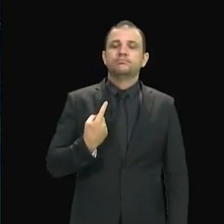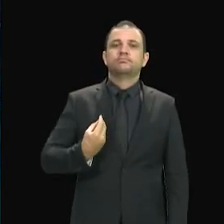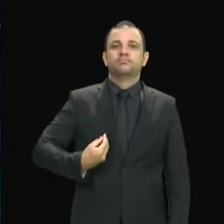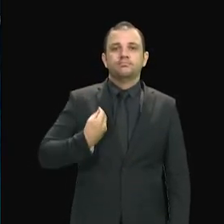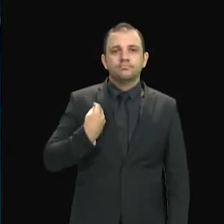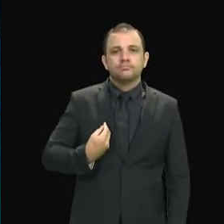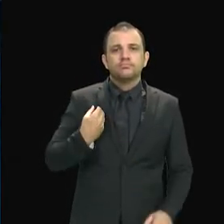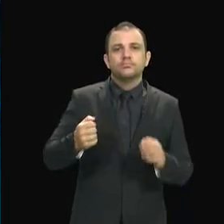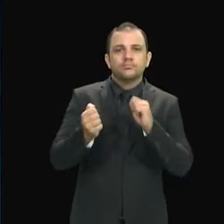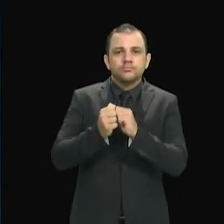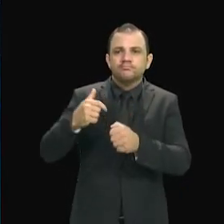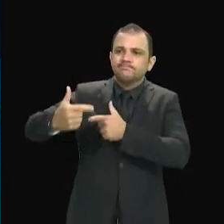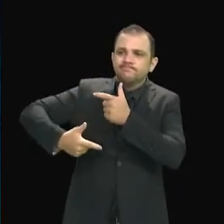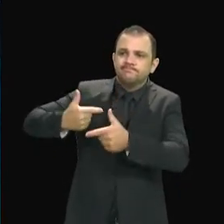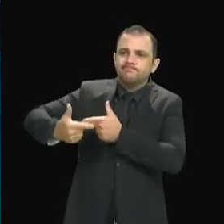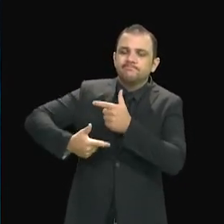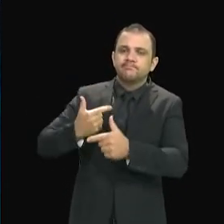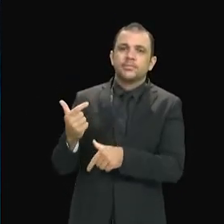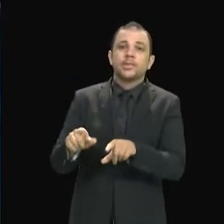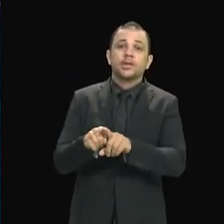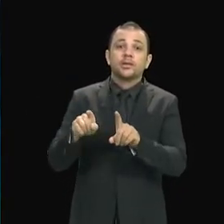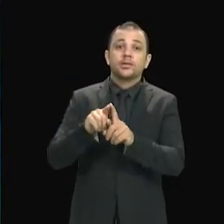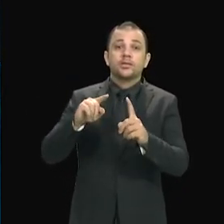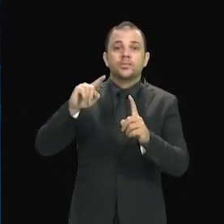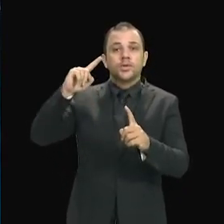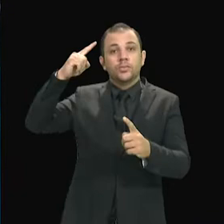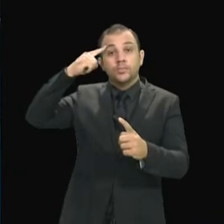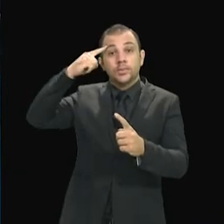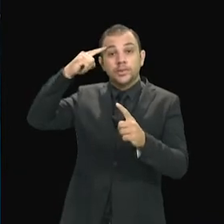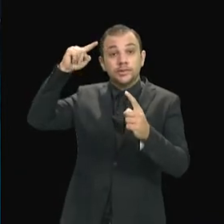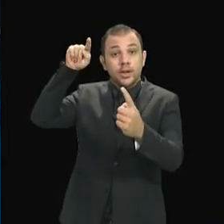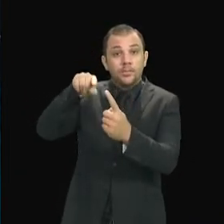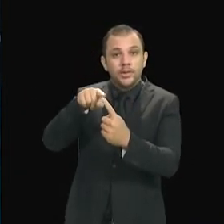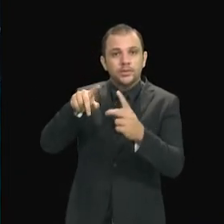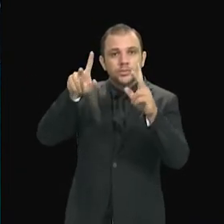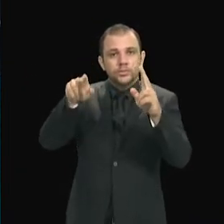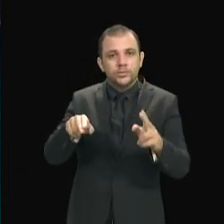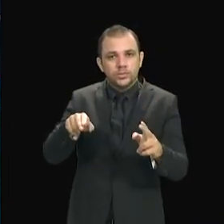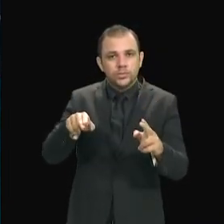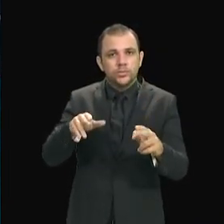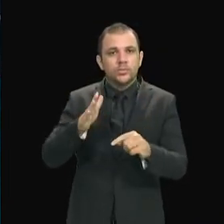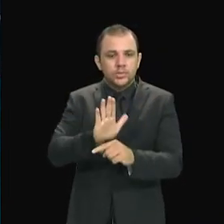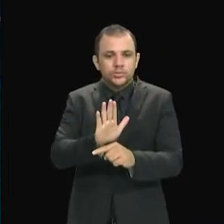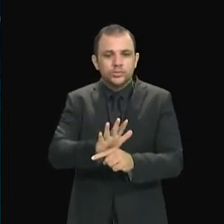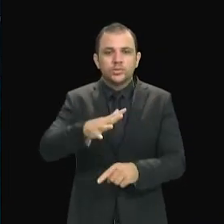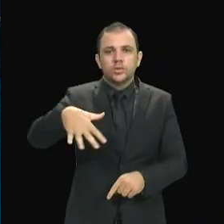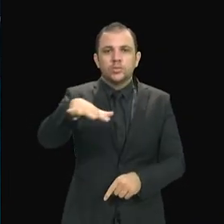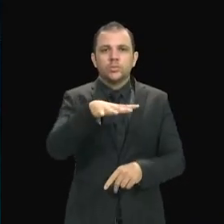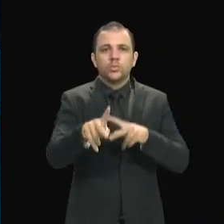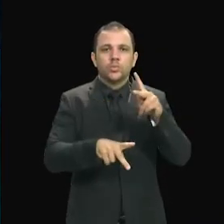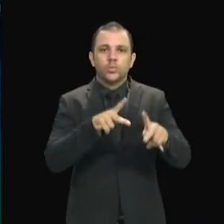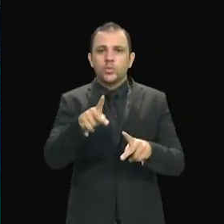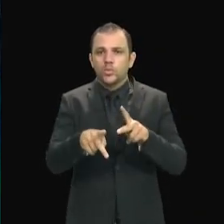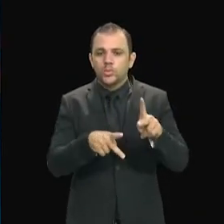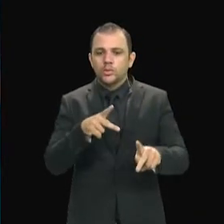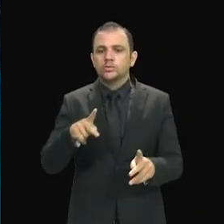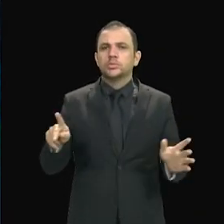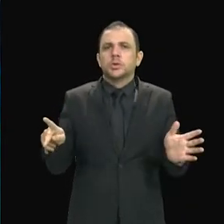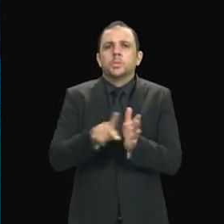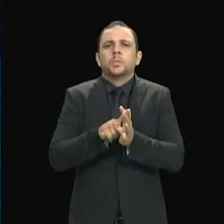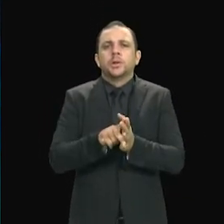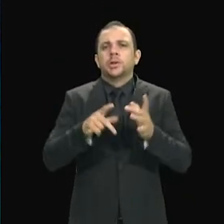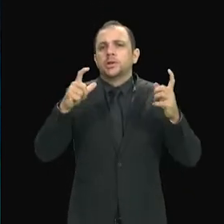esse ideal, no mesmo sentido, do povo da nossa região, de pertencimento, de emancipação, de